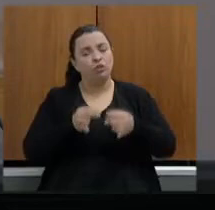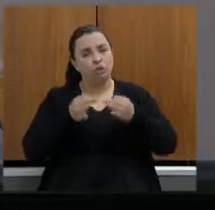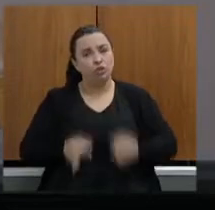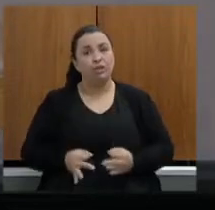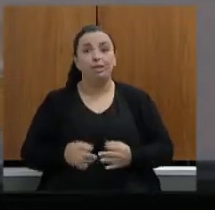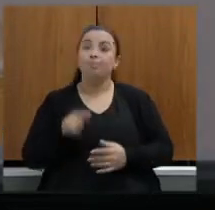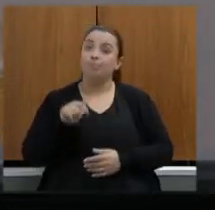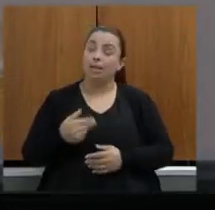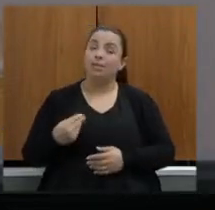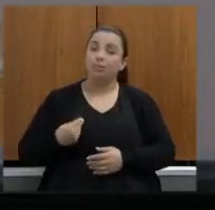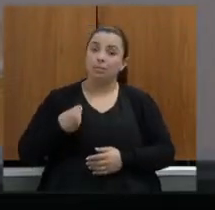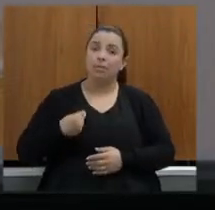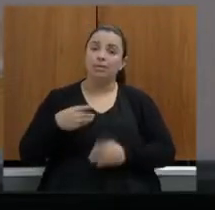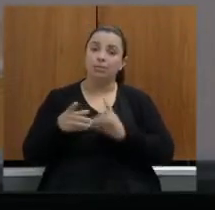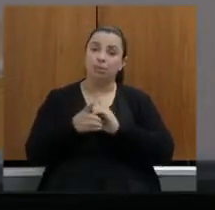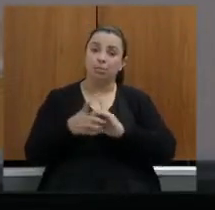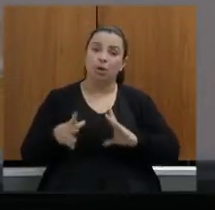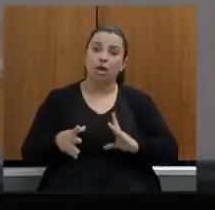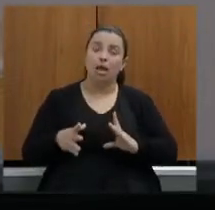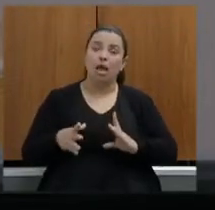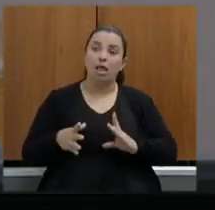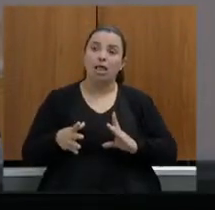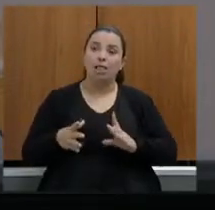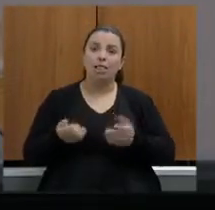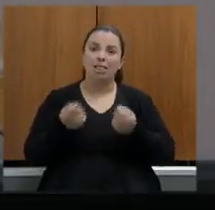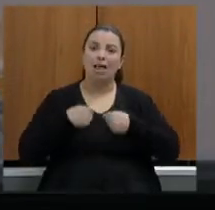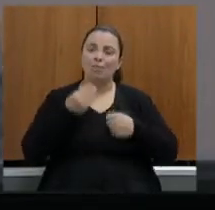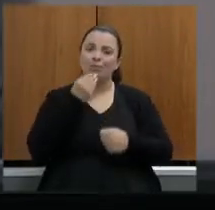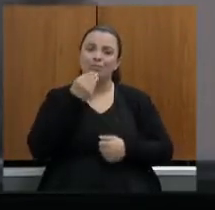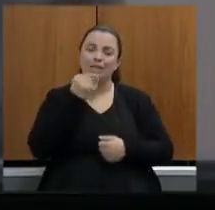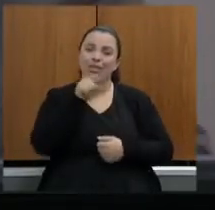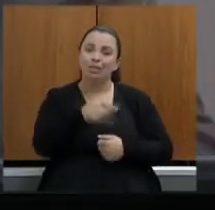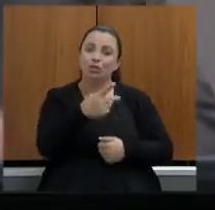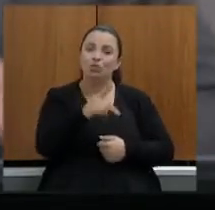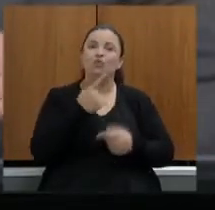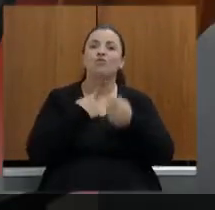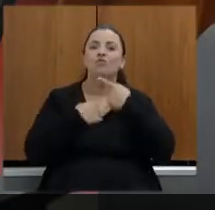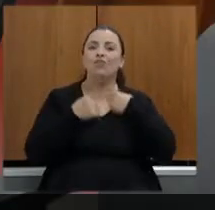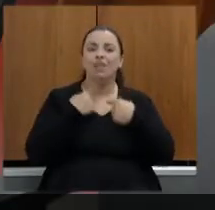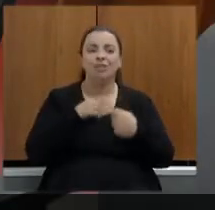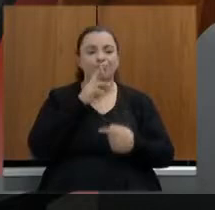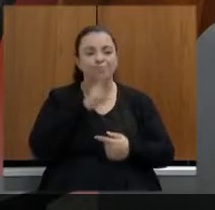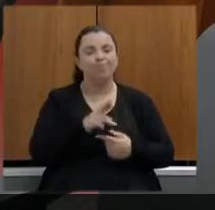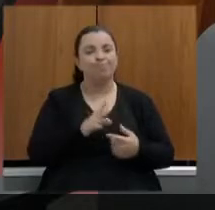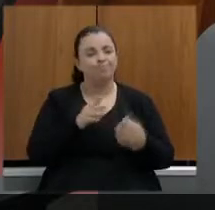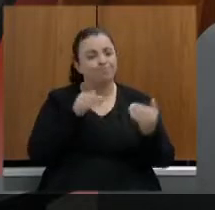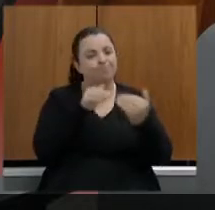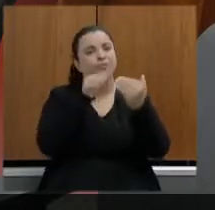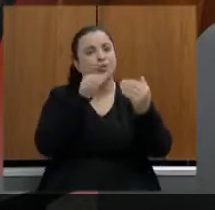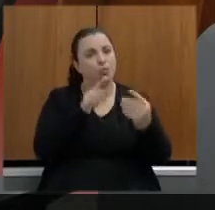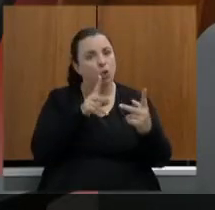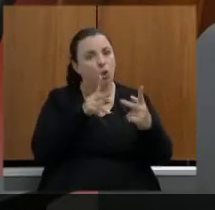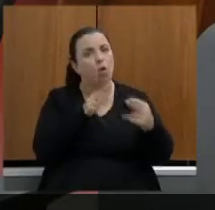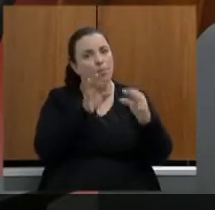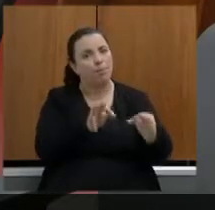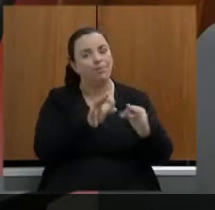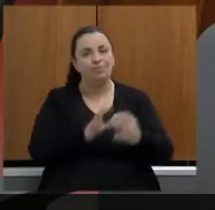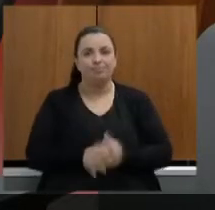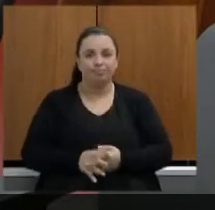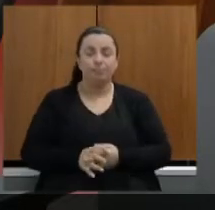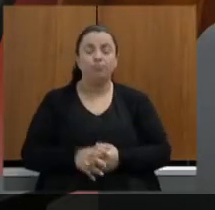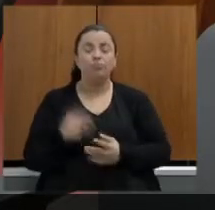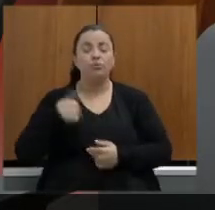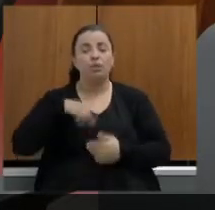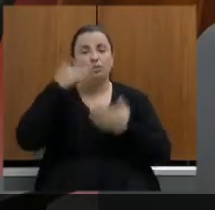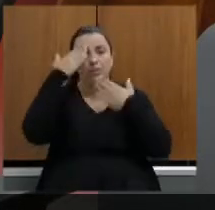permite que esses anseios sejam devidamente atendidos muito obrigado Rosa que agradecemos a defensoria pública do estado de Minas Gerais na pessoa